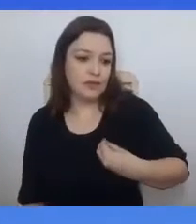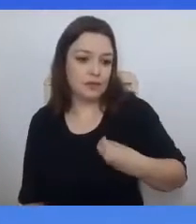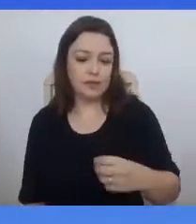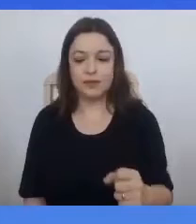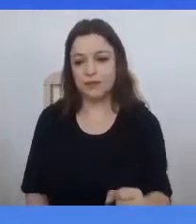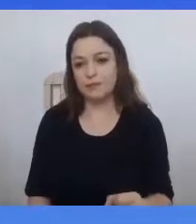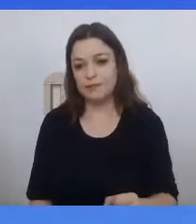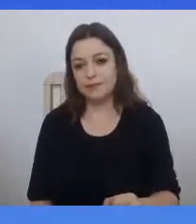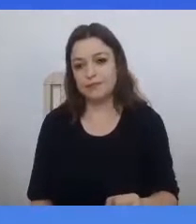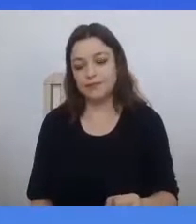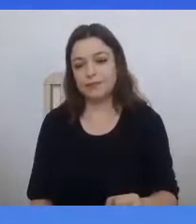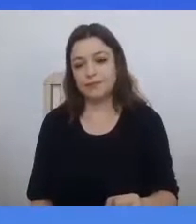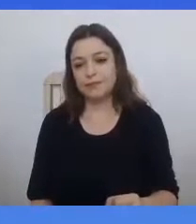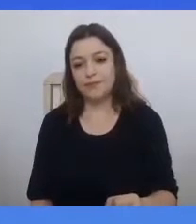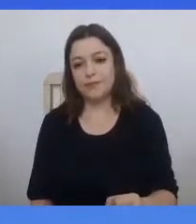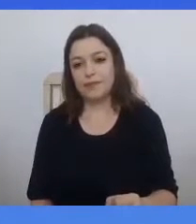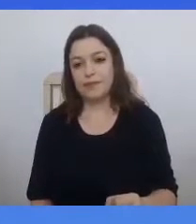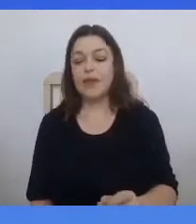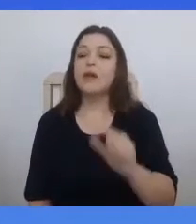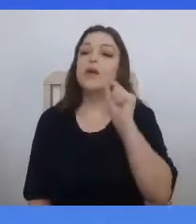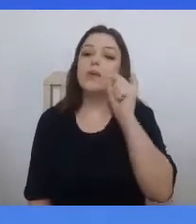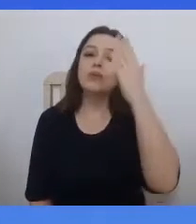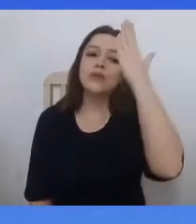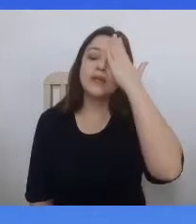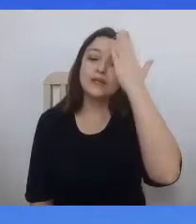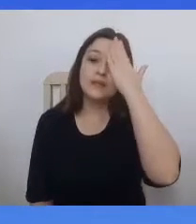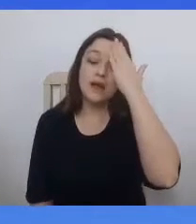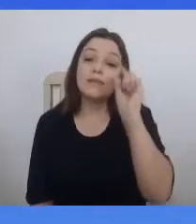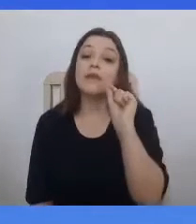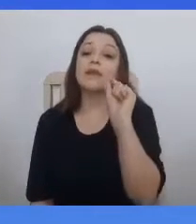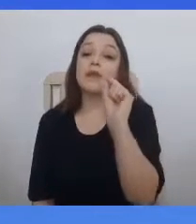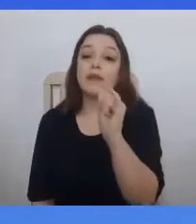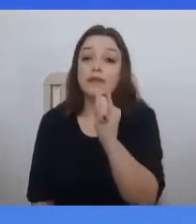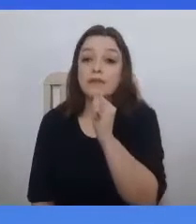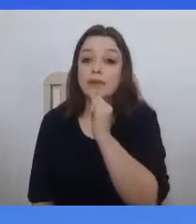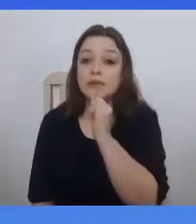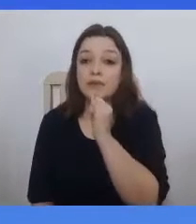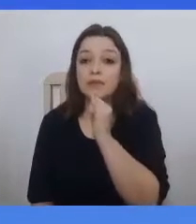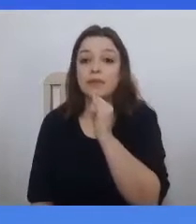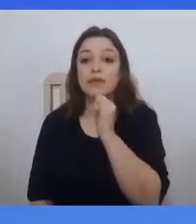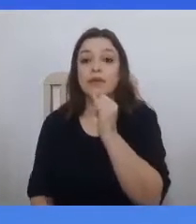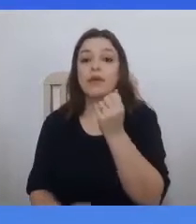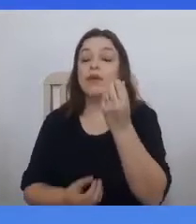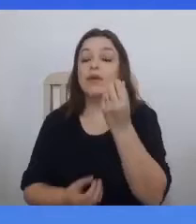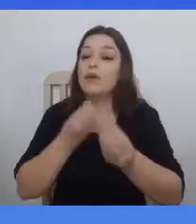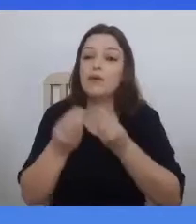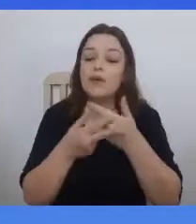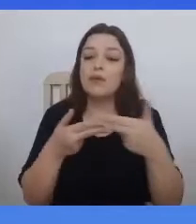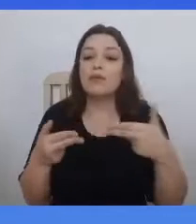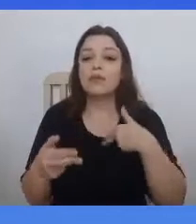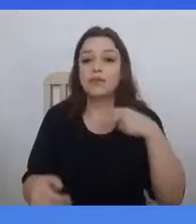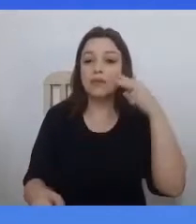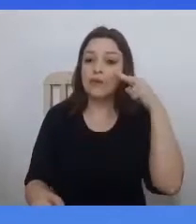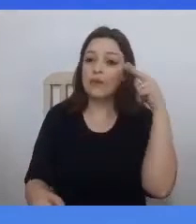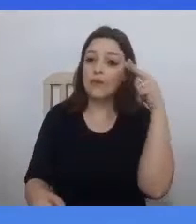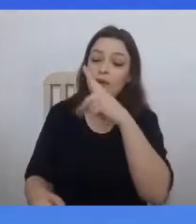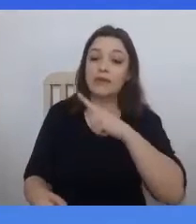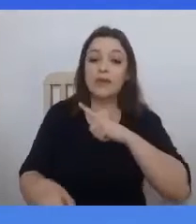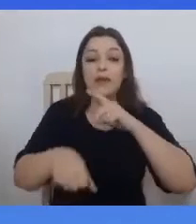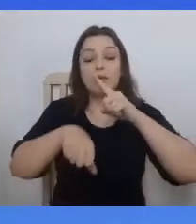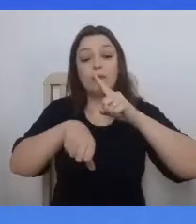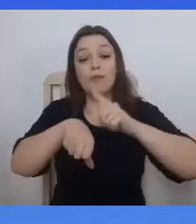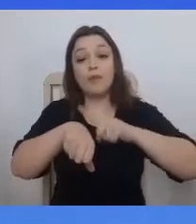senhoras e senhores, olhemos para esse momento como aquele momento em que as mulheres